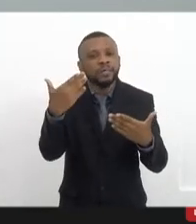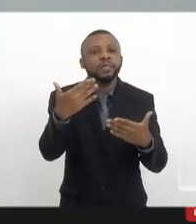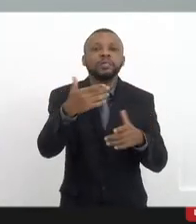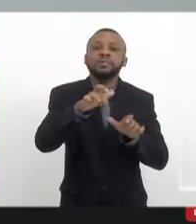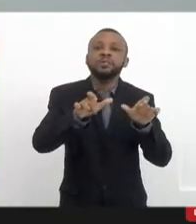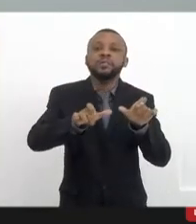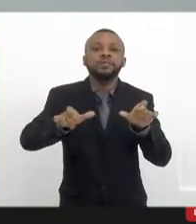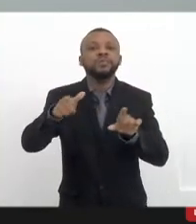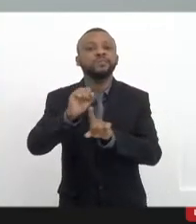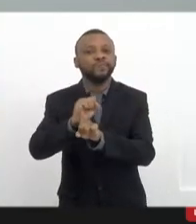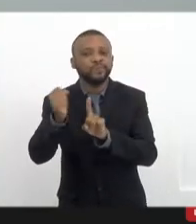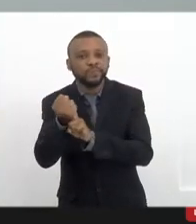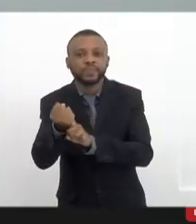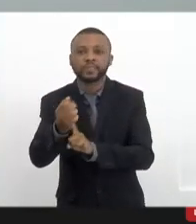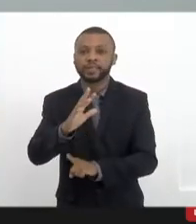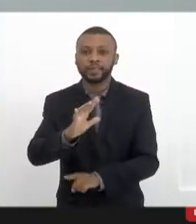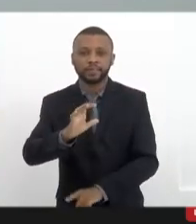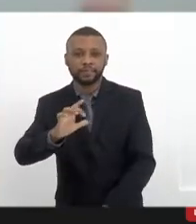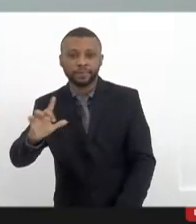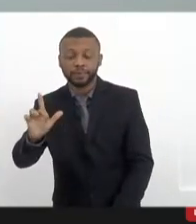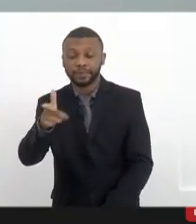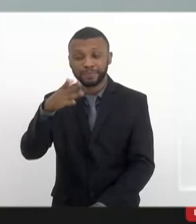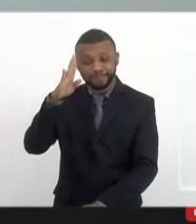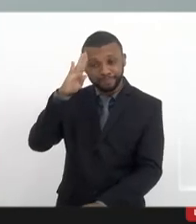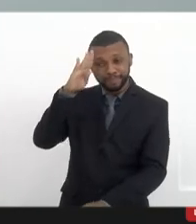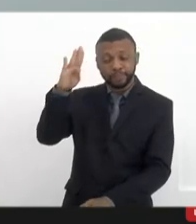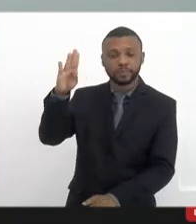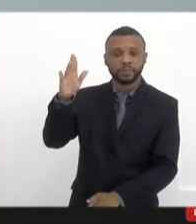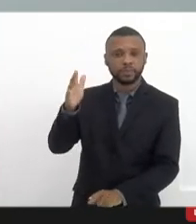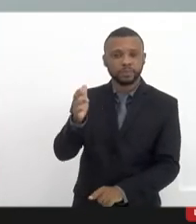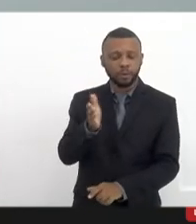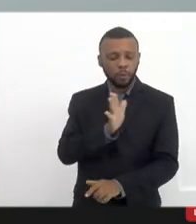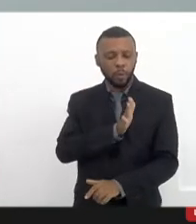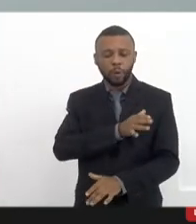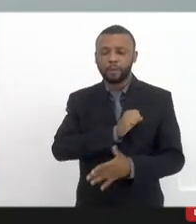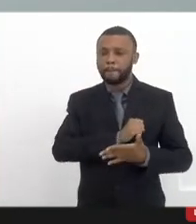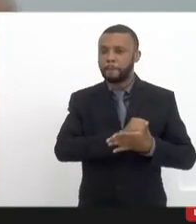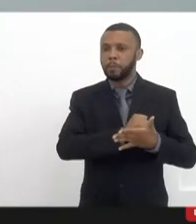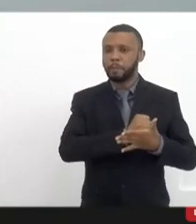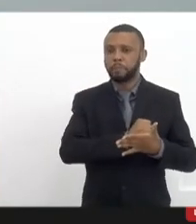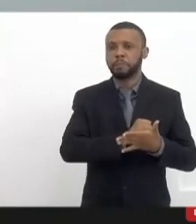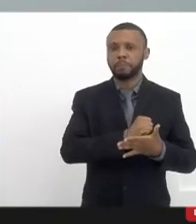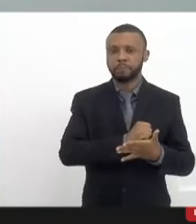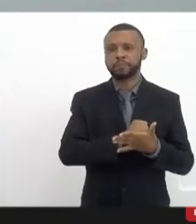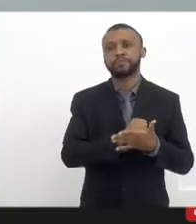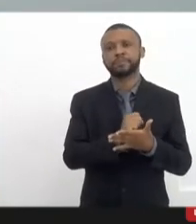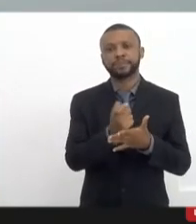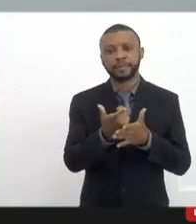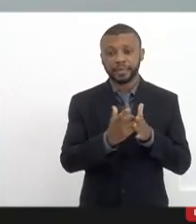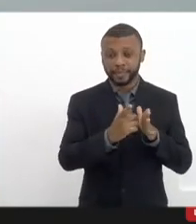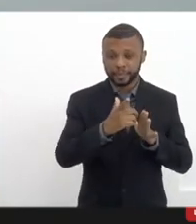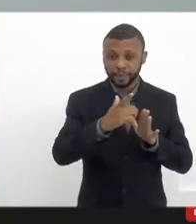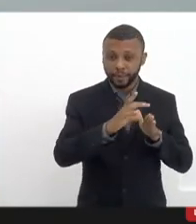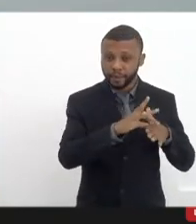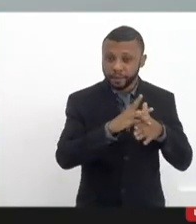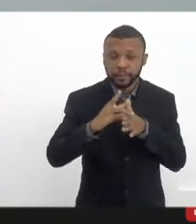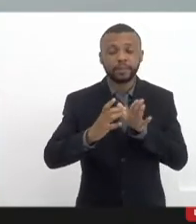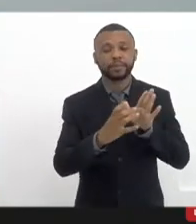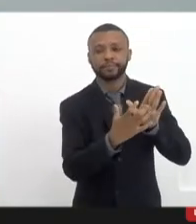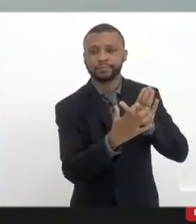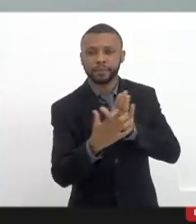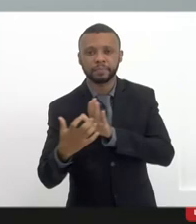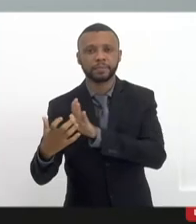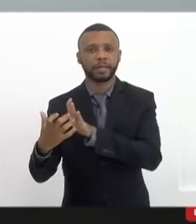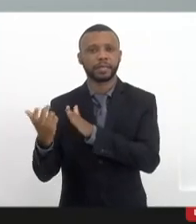sociedade civil que são o coração dessa frente parlamentar, que ajudaram a formulá-la e estão ajudando a construí-la